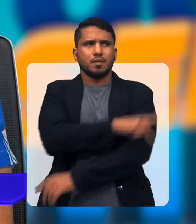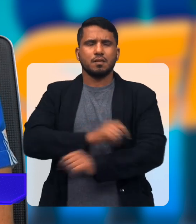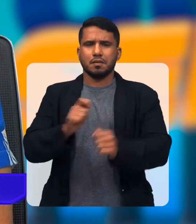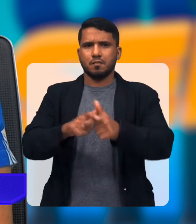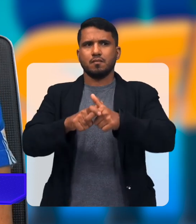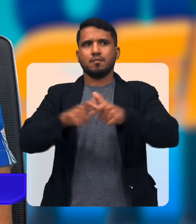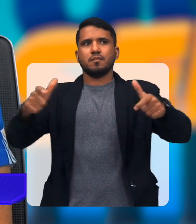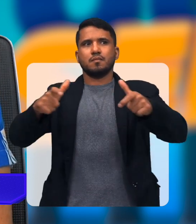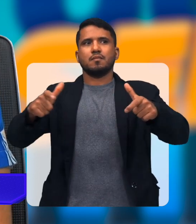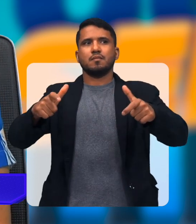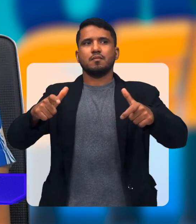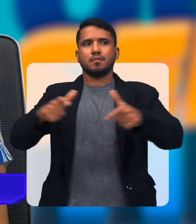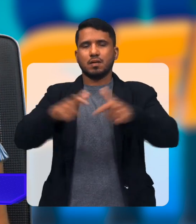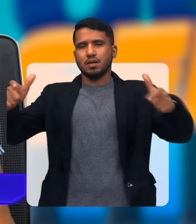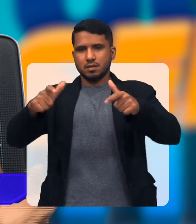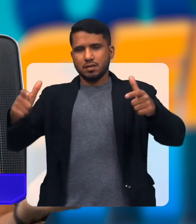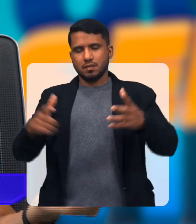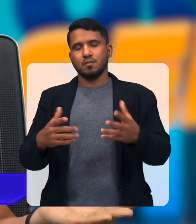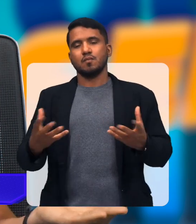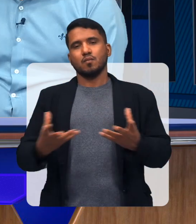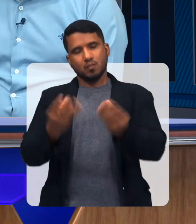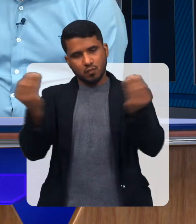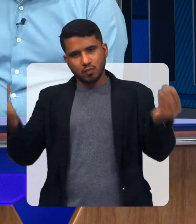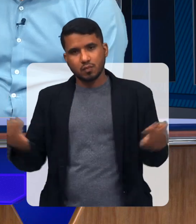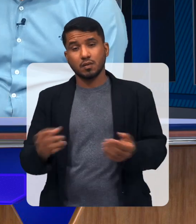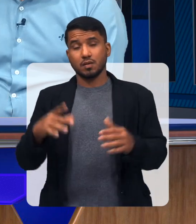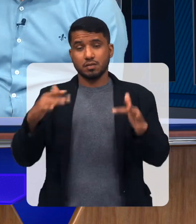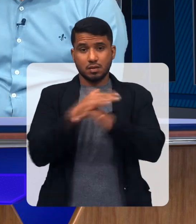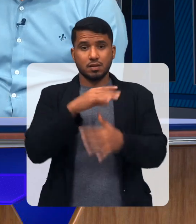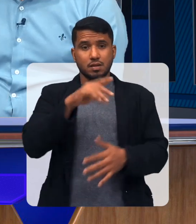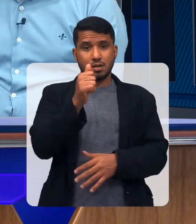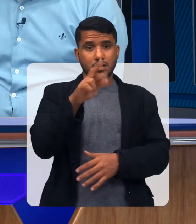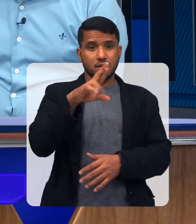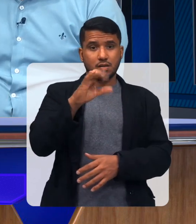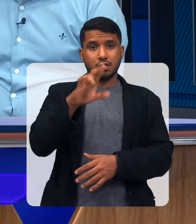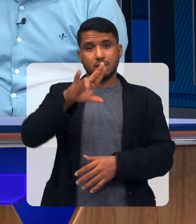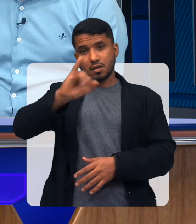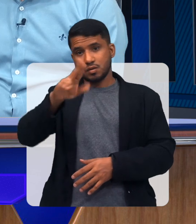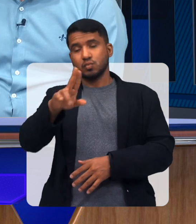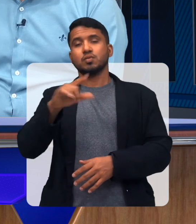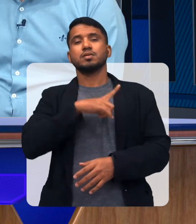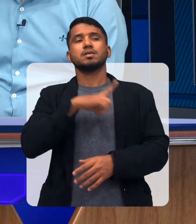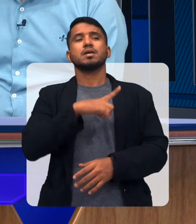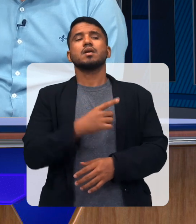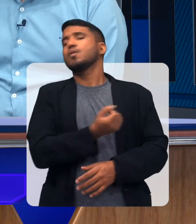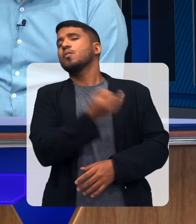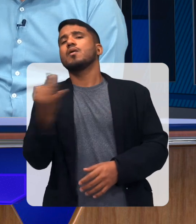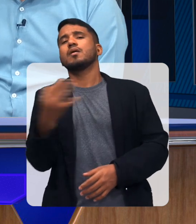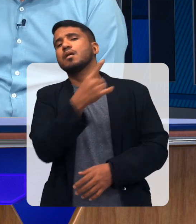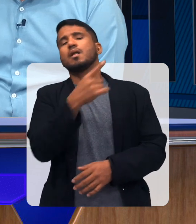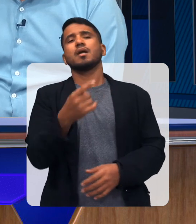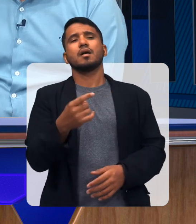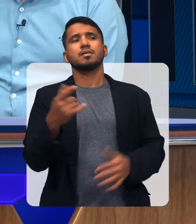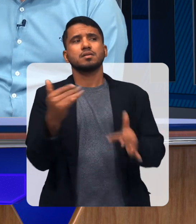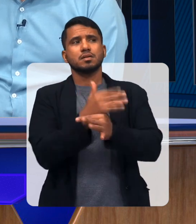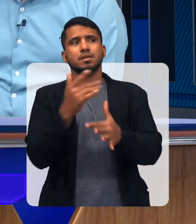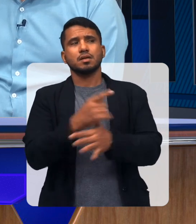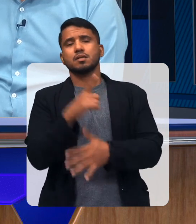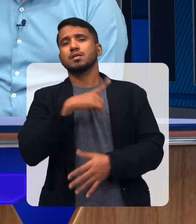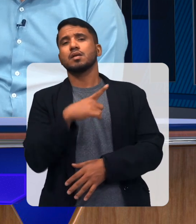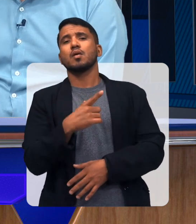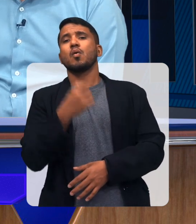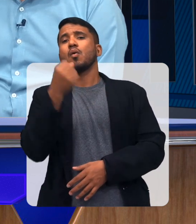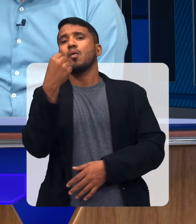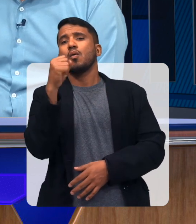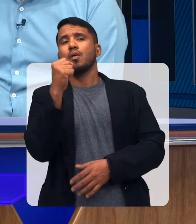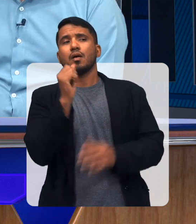crescido Tem crescido bastante Em Aracaju Chico Só tem No estado Só tem Na cidade de Aracaju Só